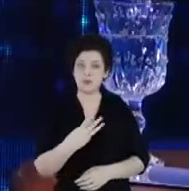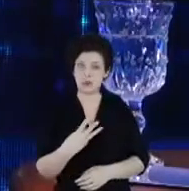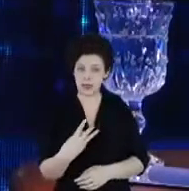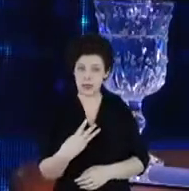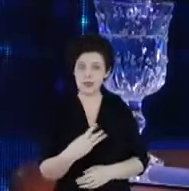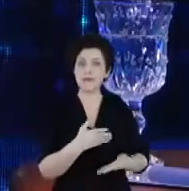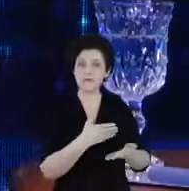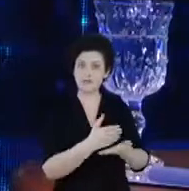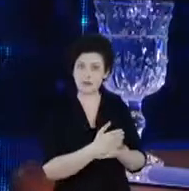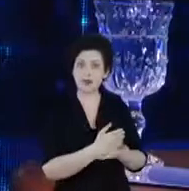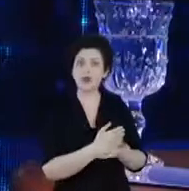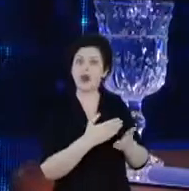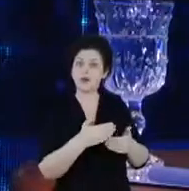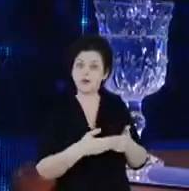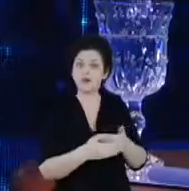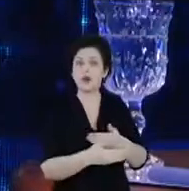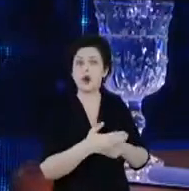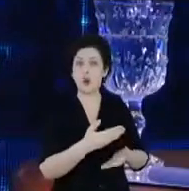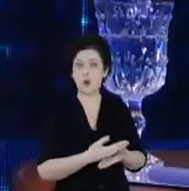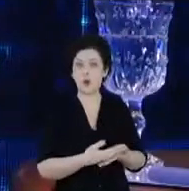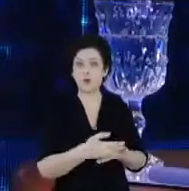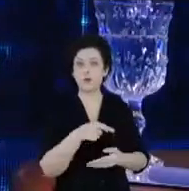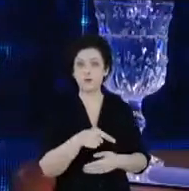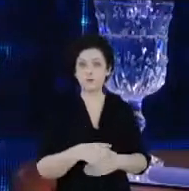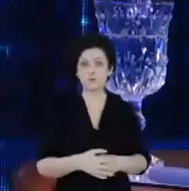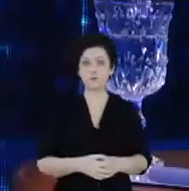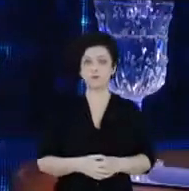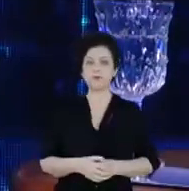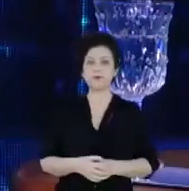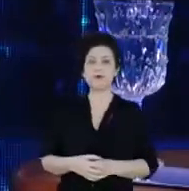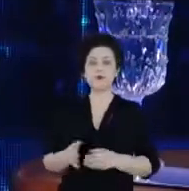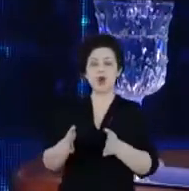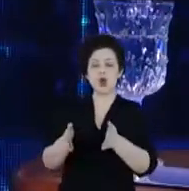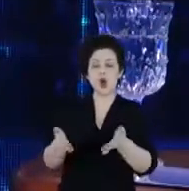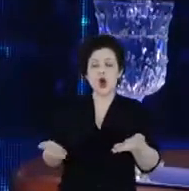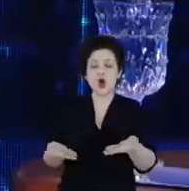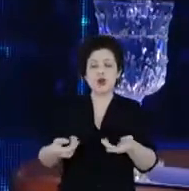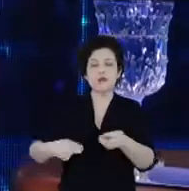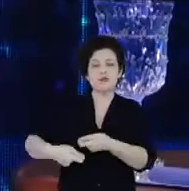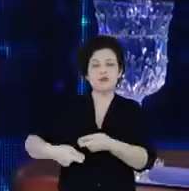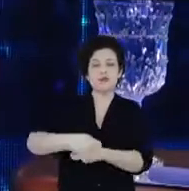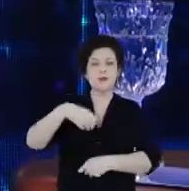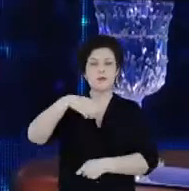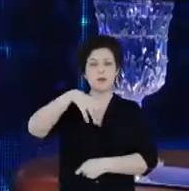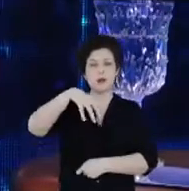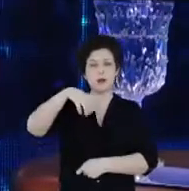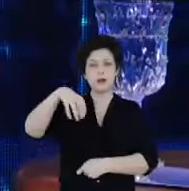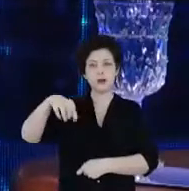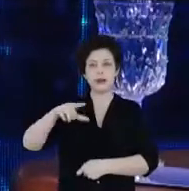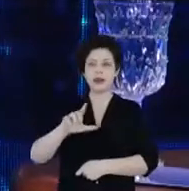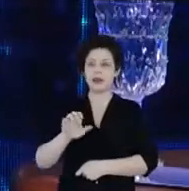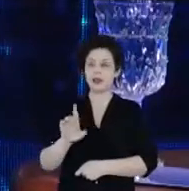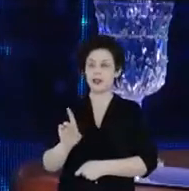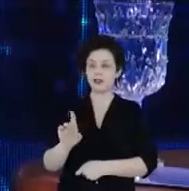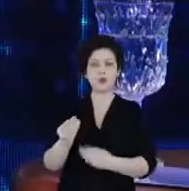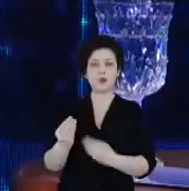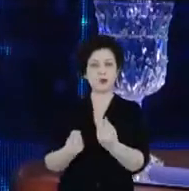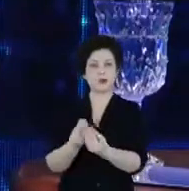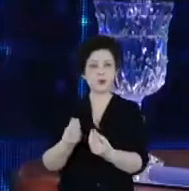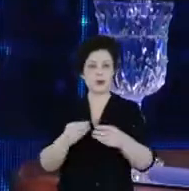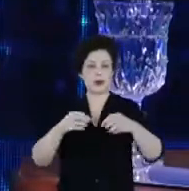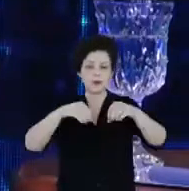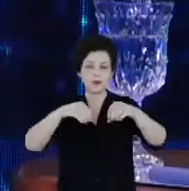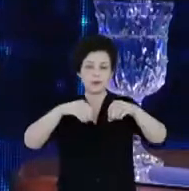e também como está o estágio atual do mercado de iluminação de LED, com lâmpadas de LED.